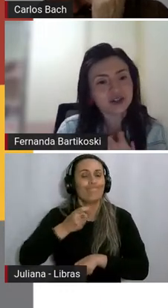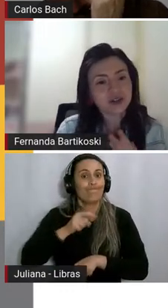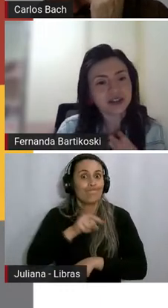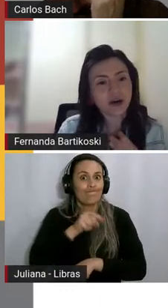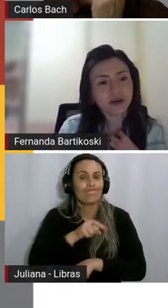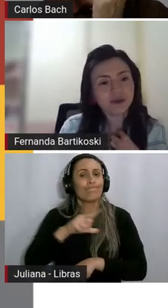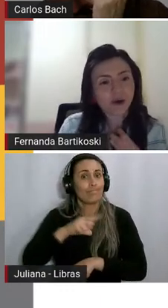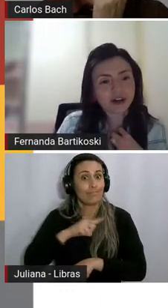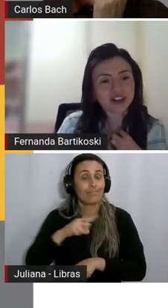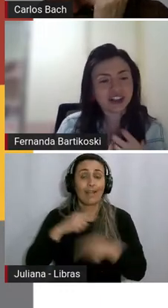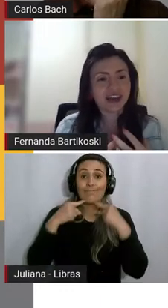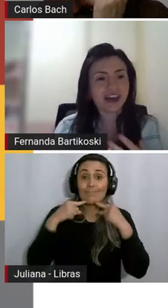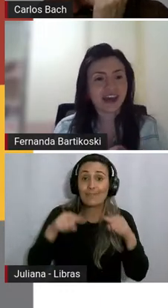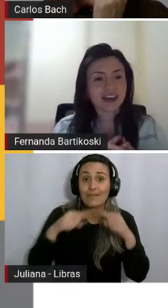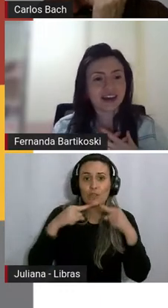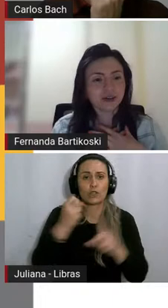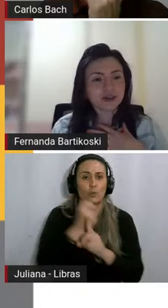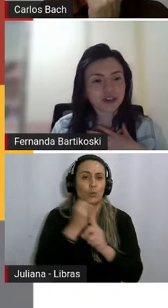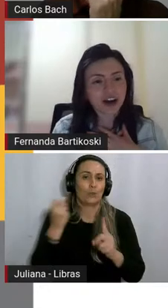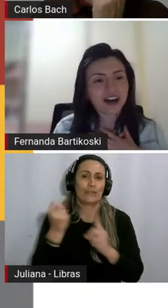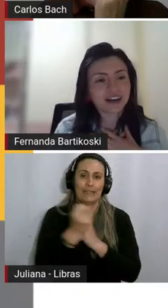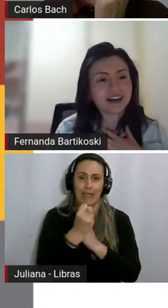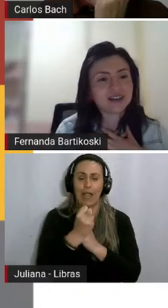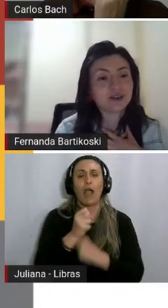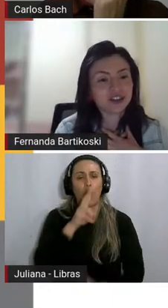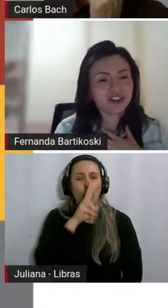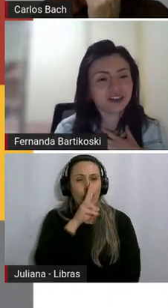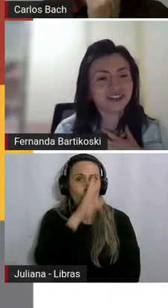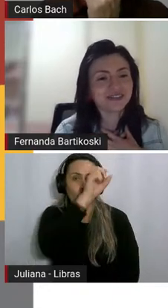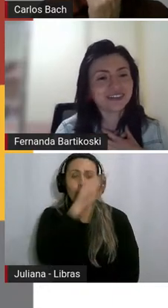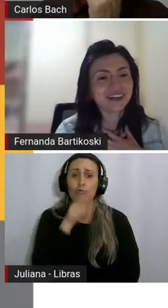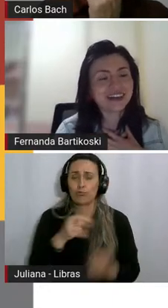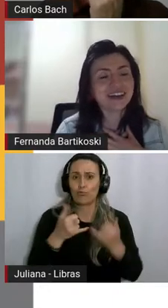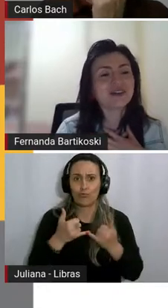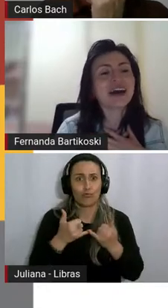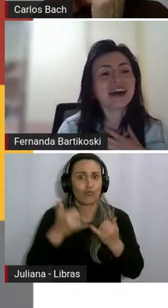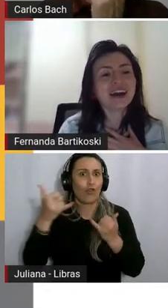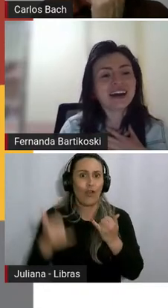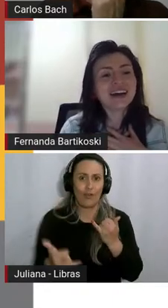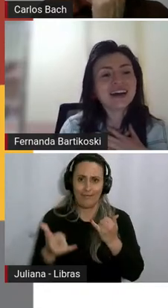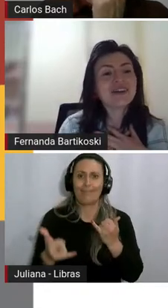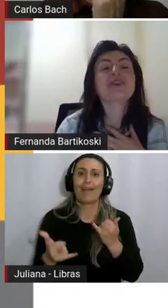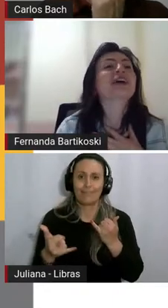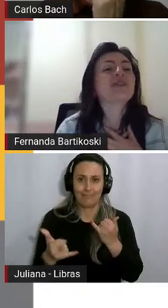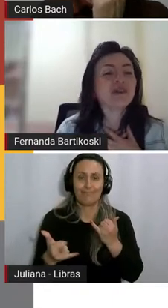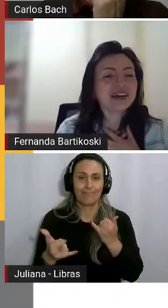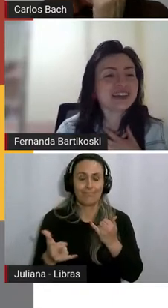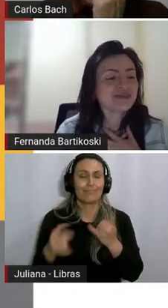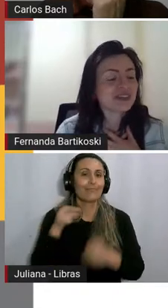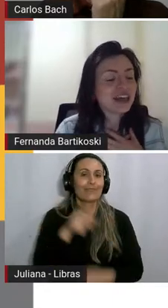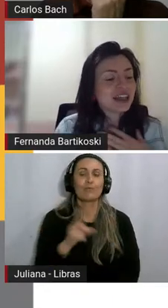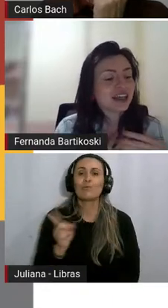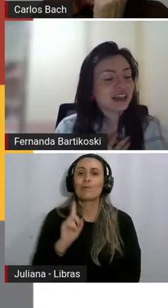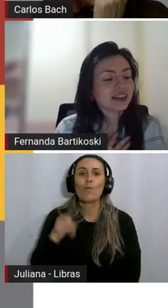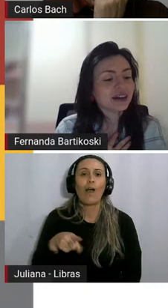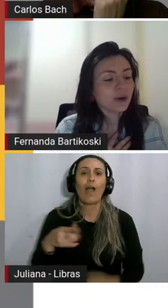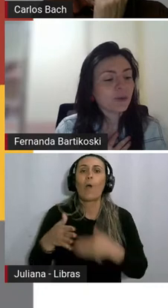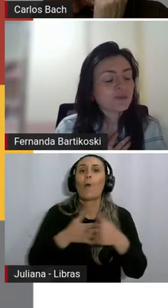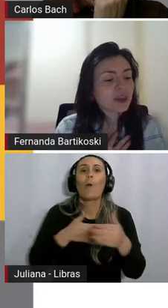crítica social muito forte que ele nos choca, esse cotidiano. Não é qualquer coisa.